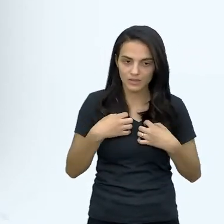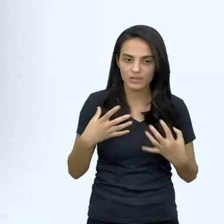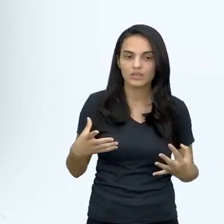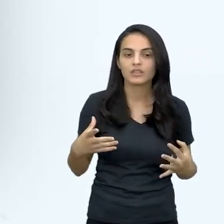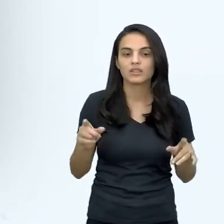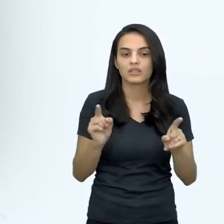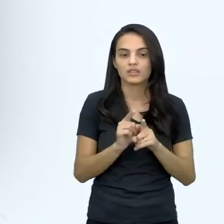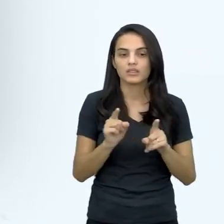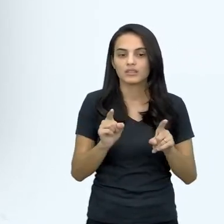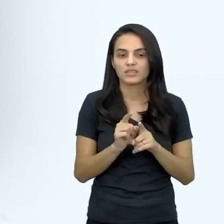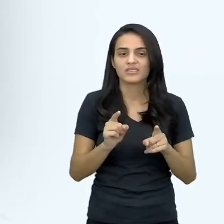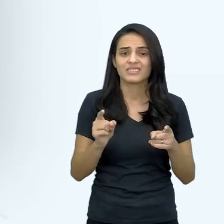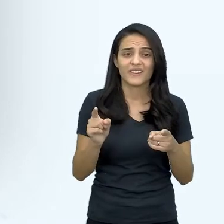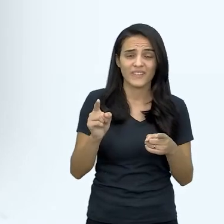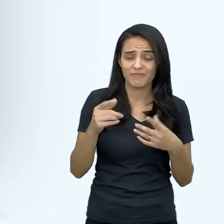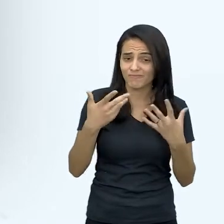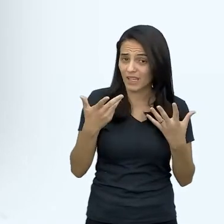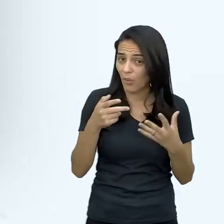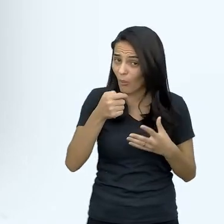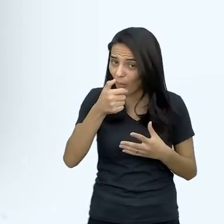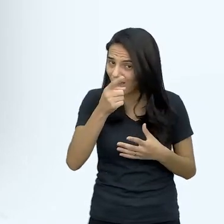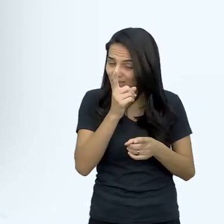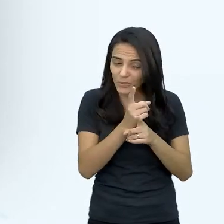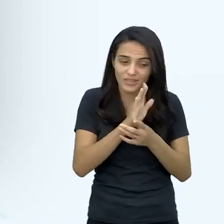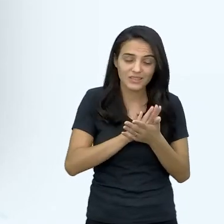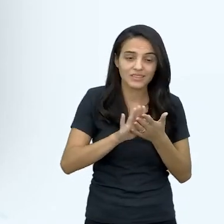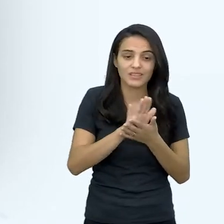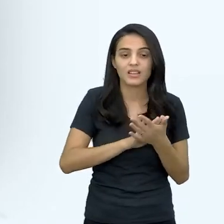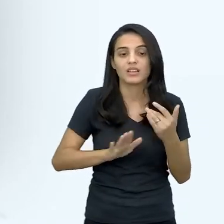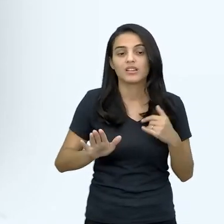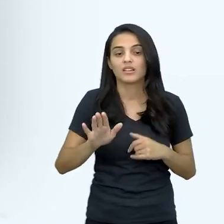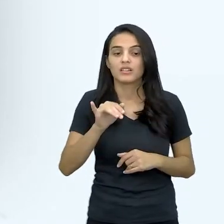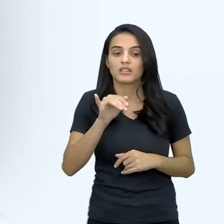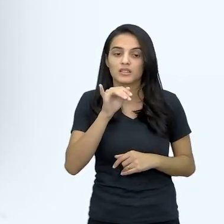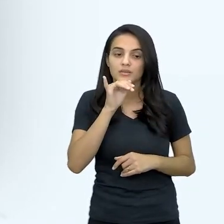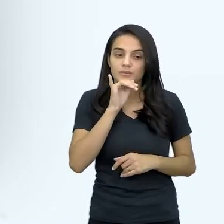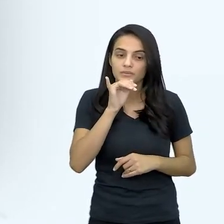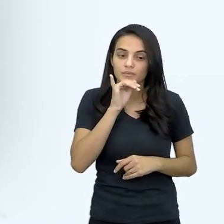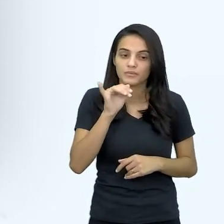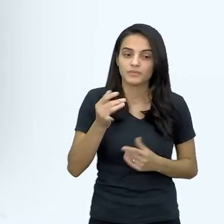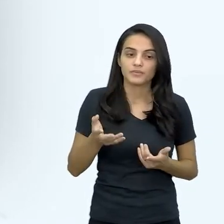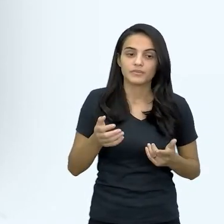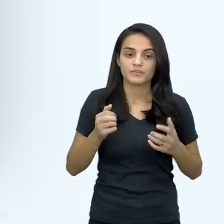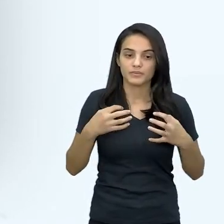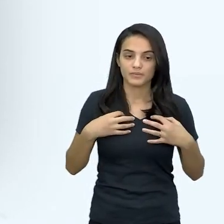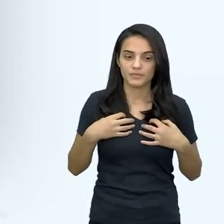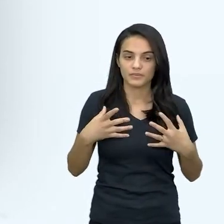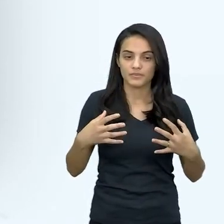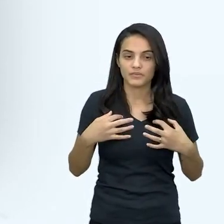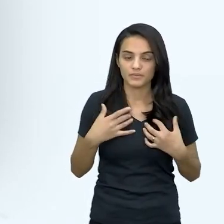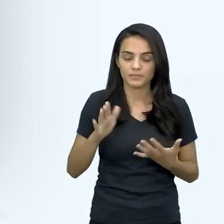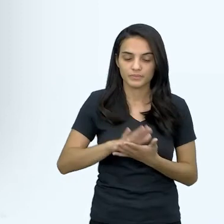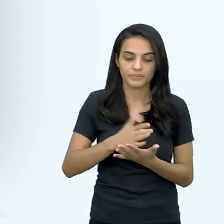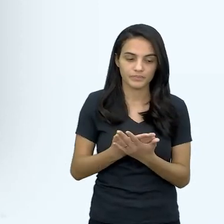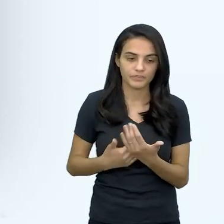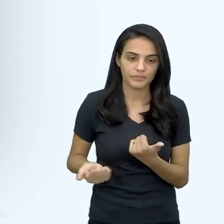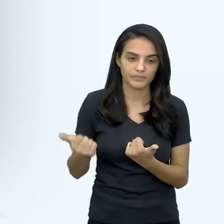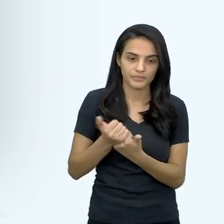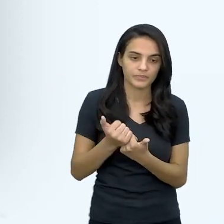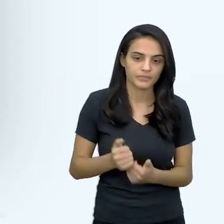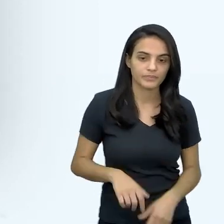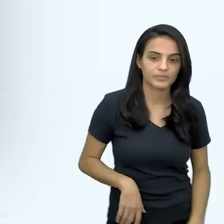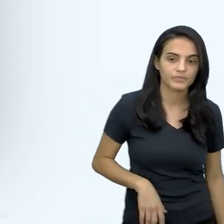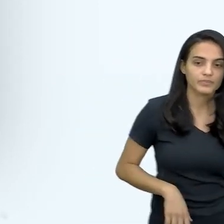raras, assim, né, como a tal semia, né, como um sem epitimia de origem mediterrânea, né, só para voltar à